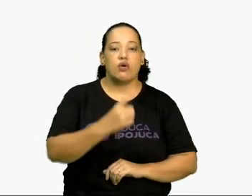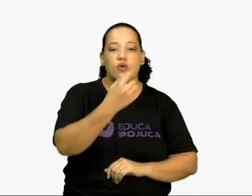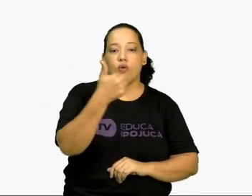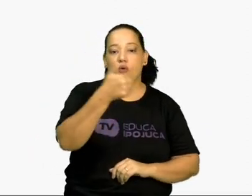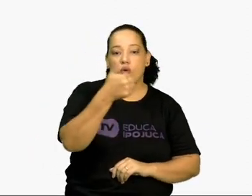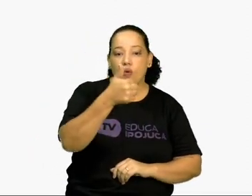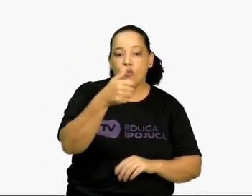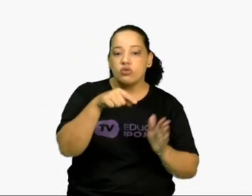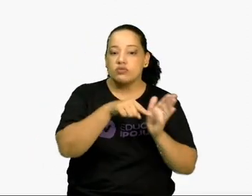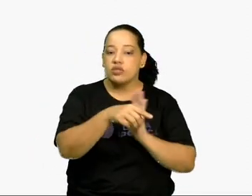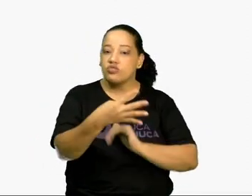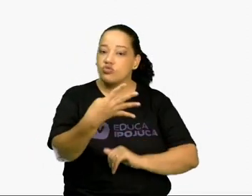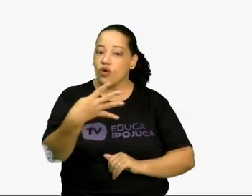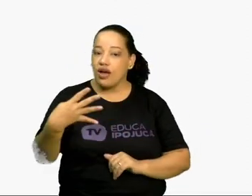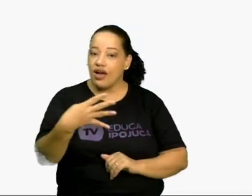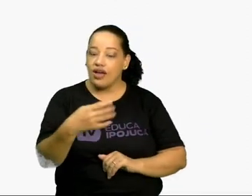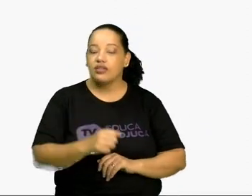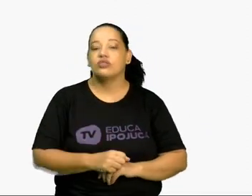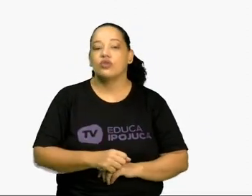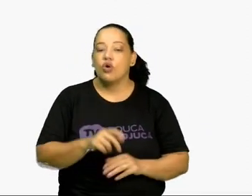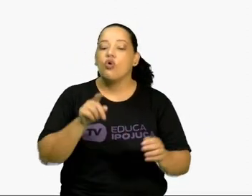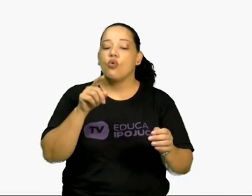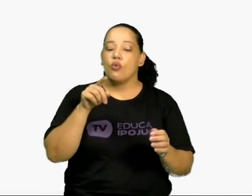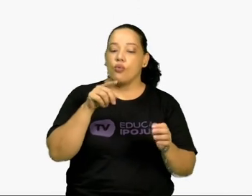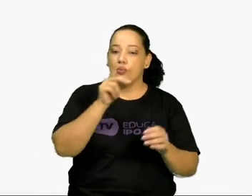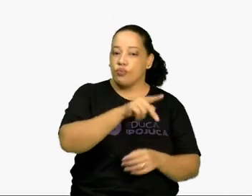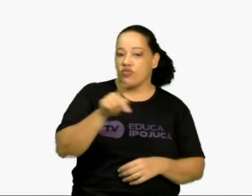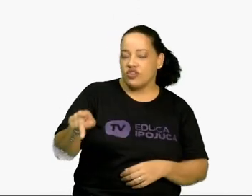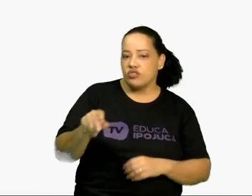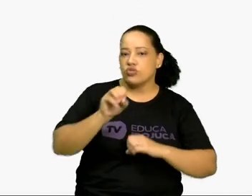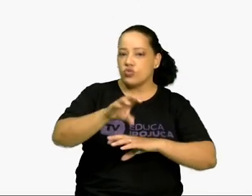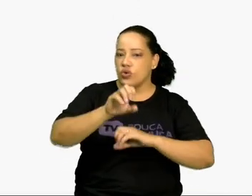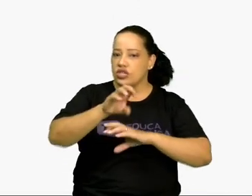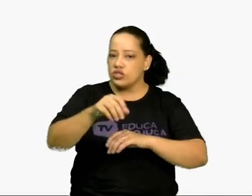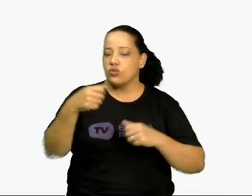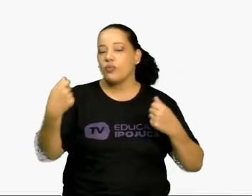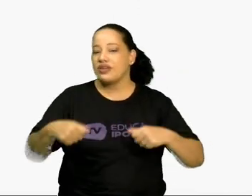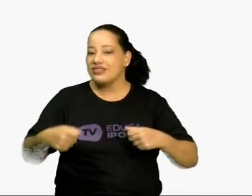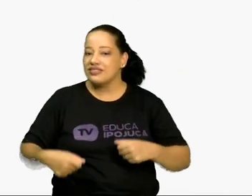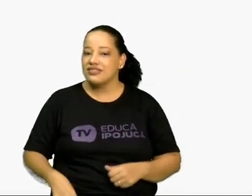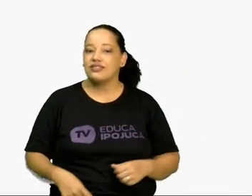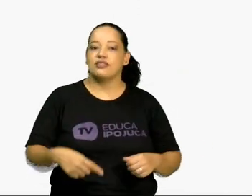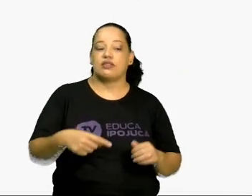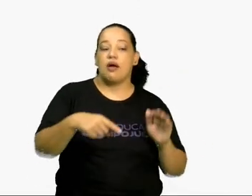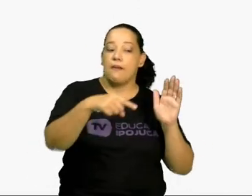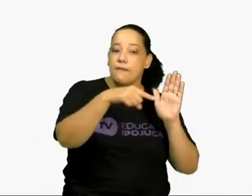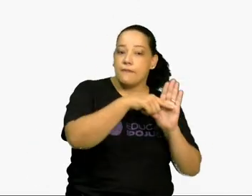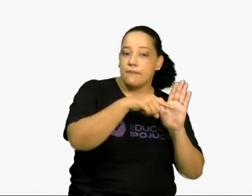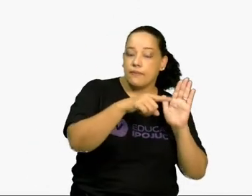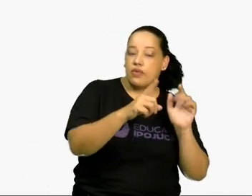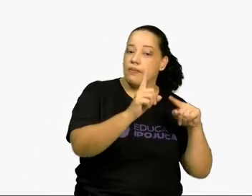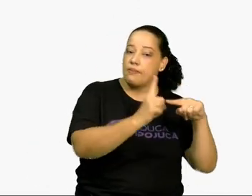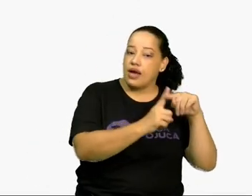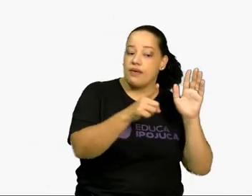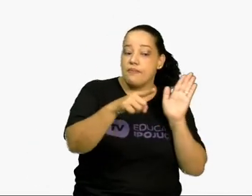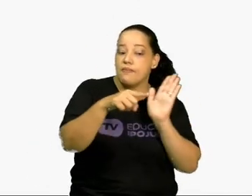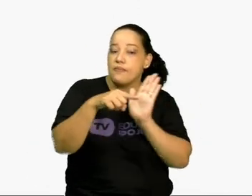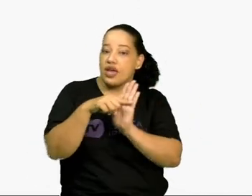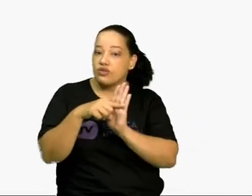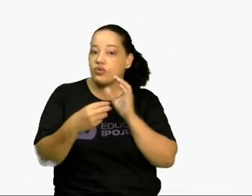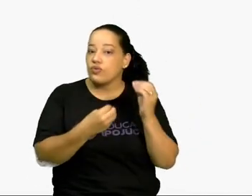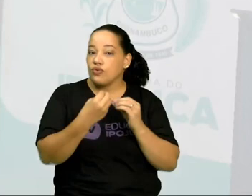já ensinou que tem que fazer o joguinho de sinais mais por menos, menos. Então, ficará 11 menos 4,